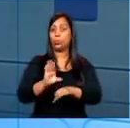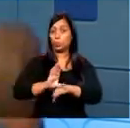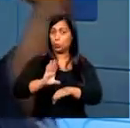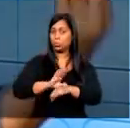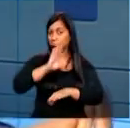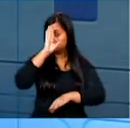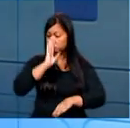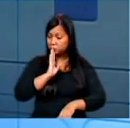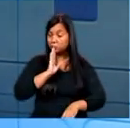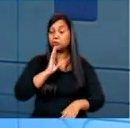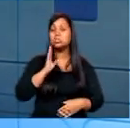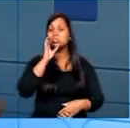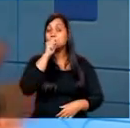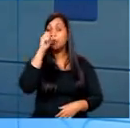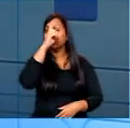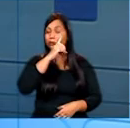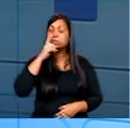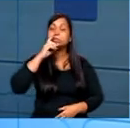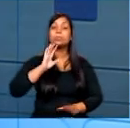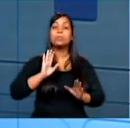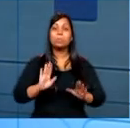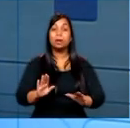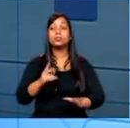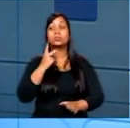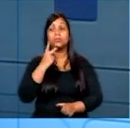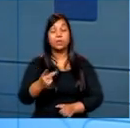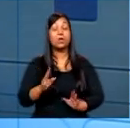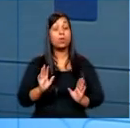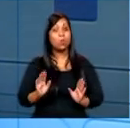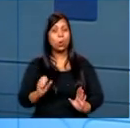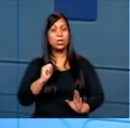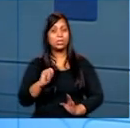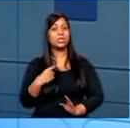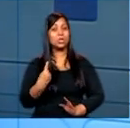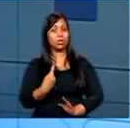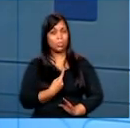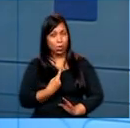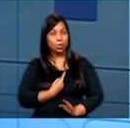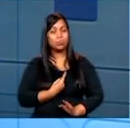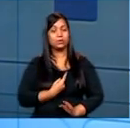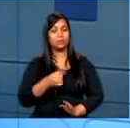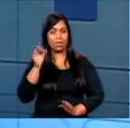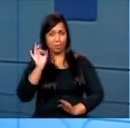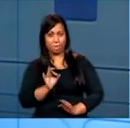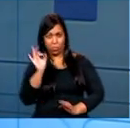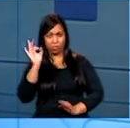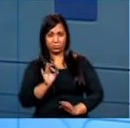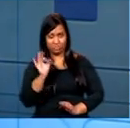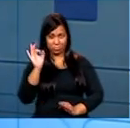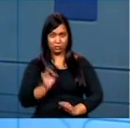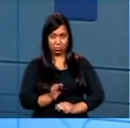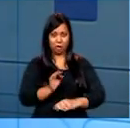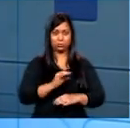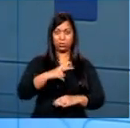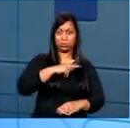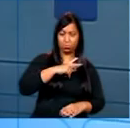populares, de fim de semana. Mas eu disse assim, olha, se a gente for ver as porcentagens, como os cursinhos particulares fazem, ah,